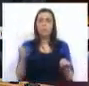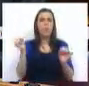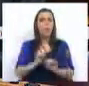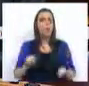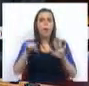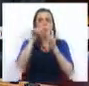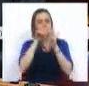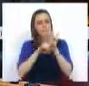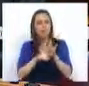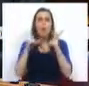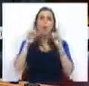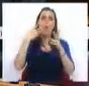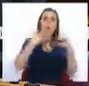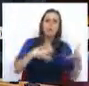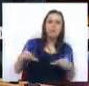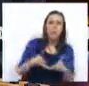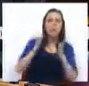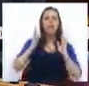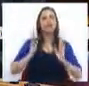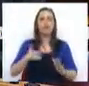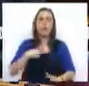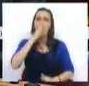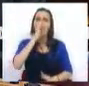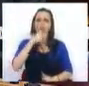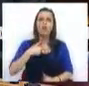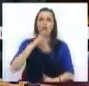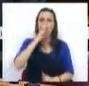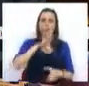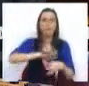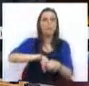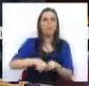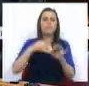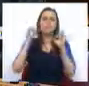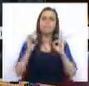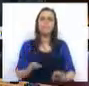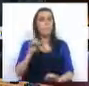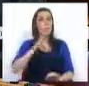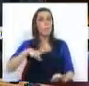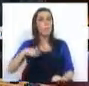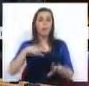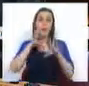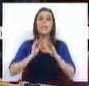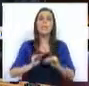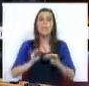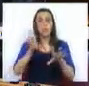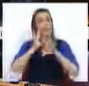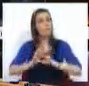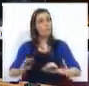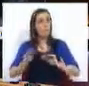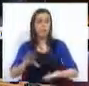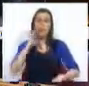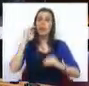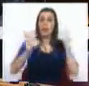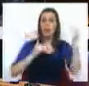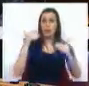critério ou estratégia, como também já nos habituaram Destroem o património da educação e formação de